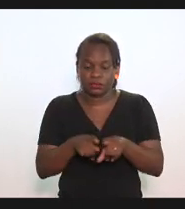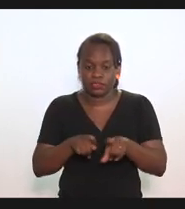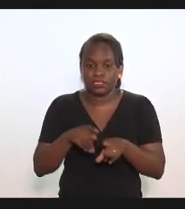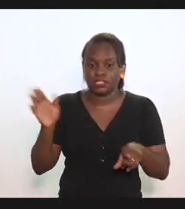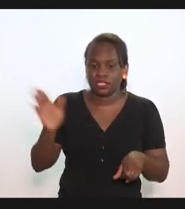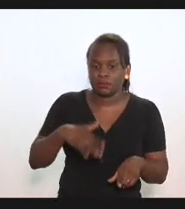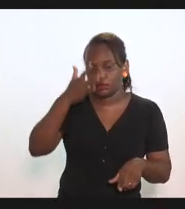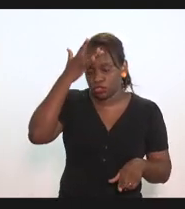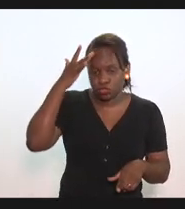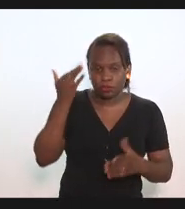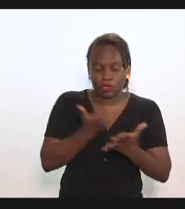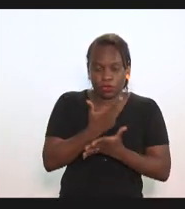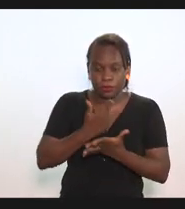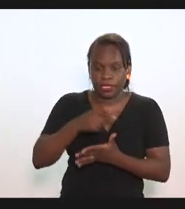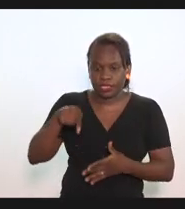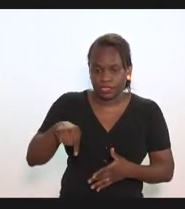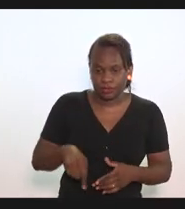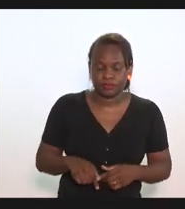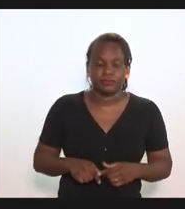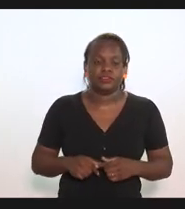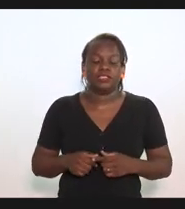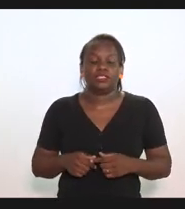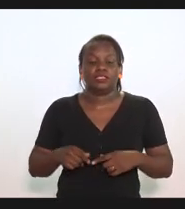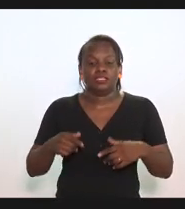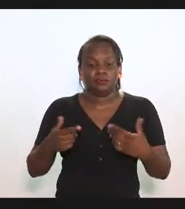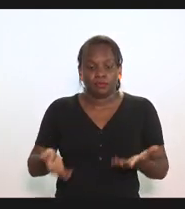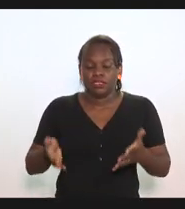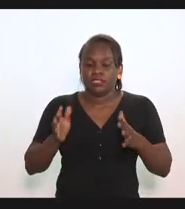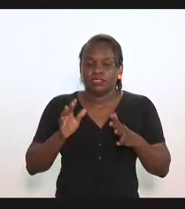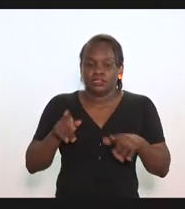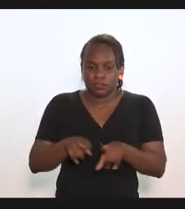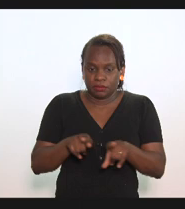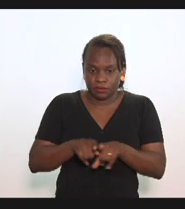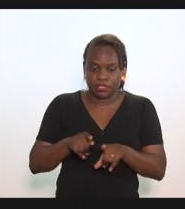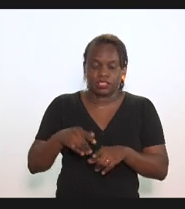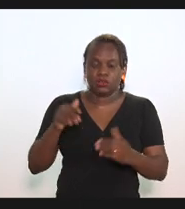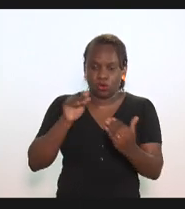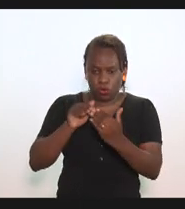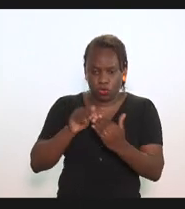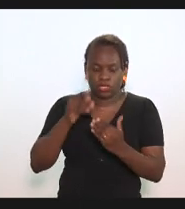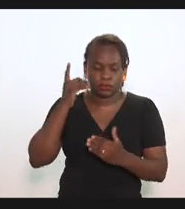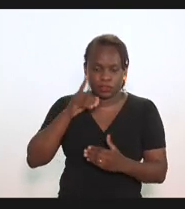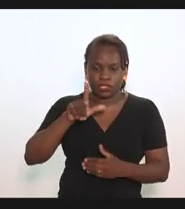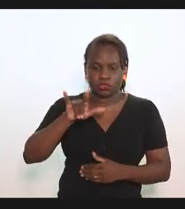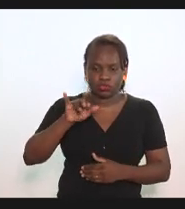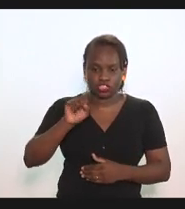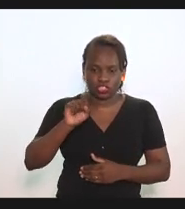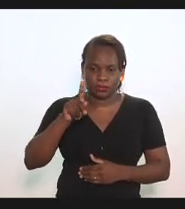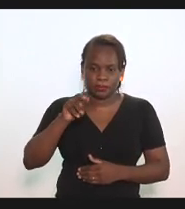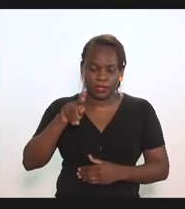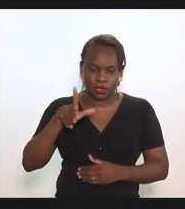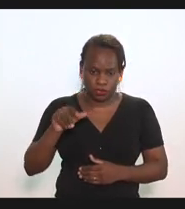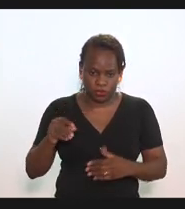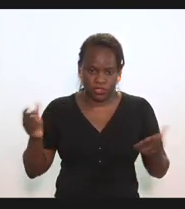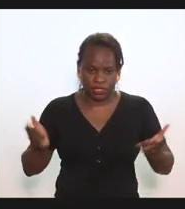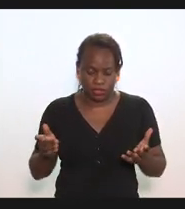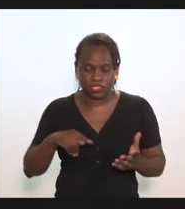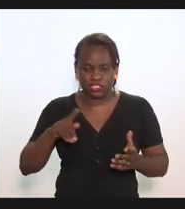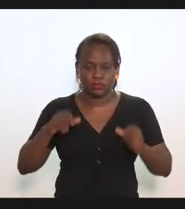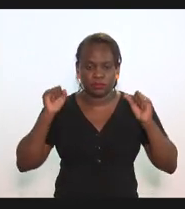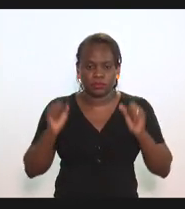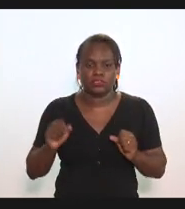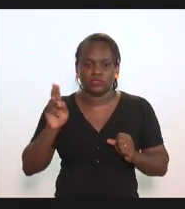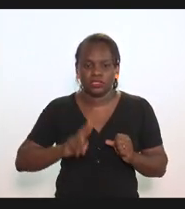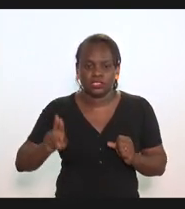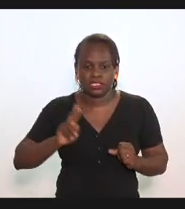para consumir no estado mas foi principalmente de acordo com o deputado Luiz Paulo que agora a gente podendo usar